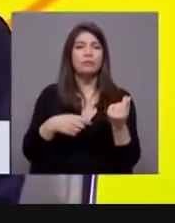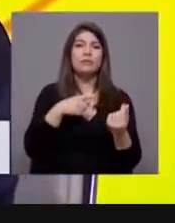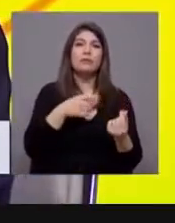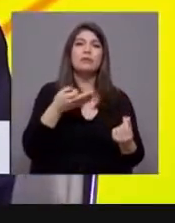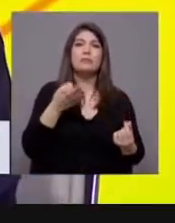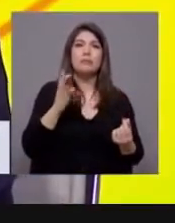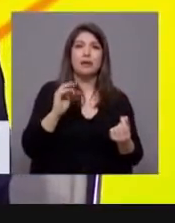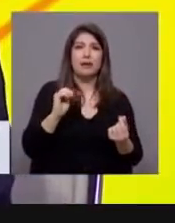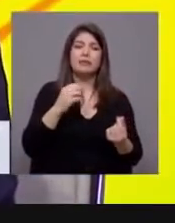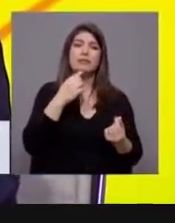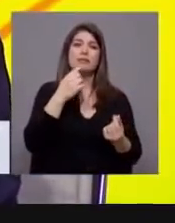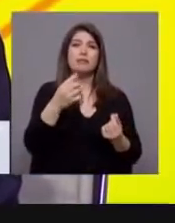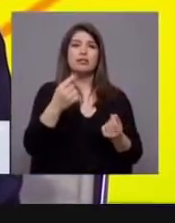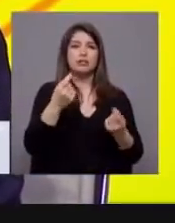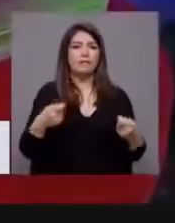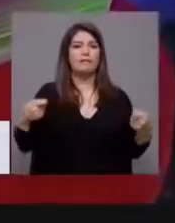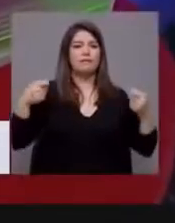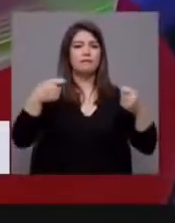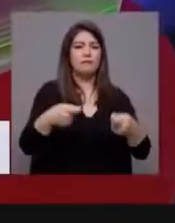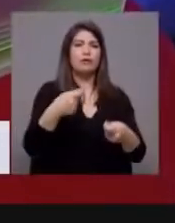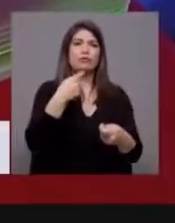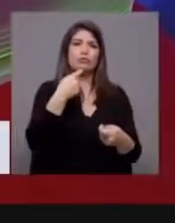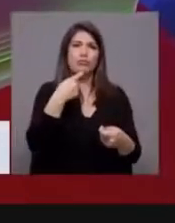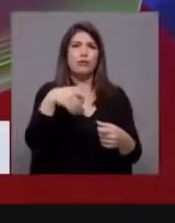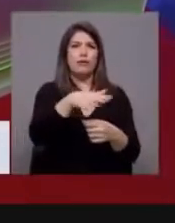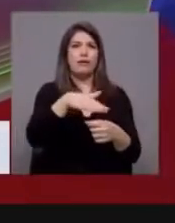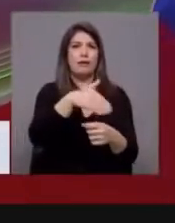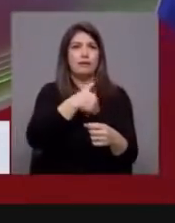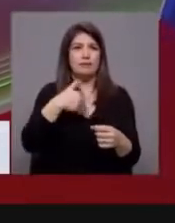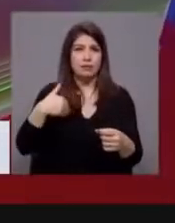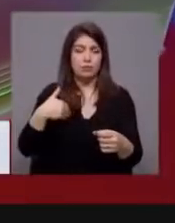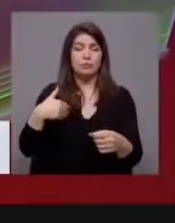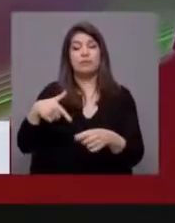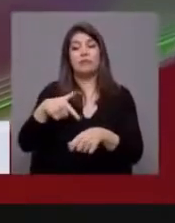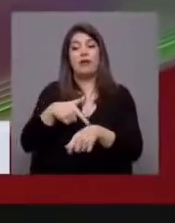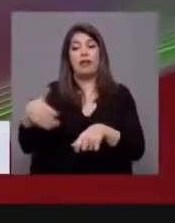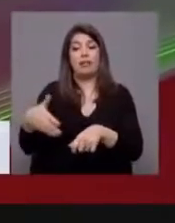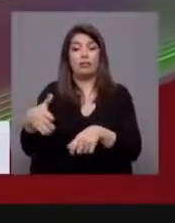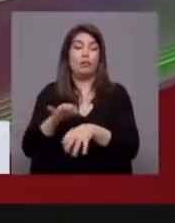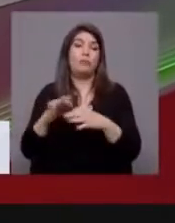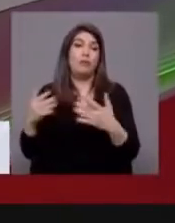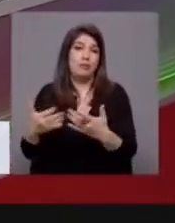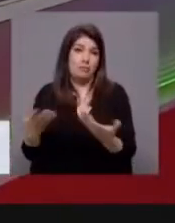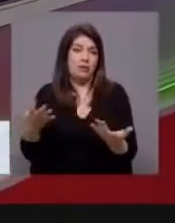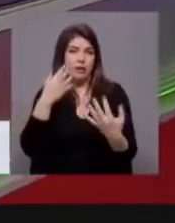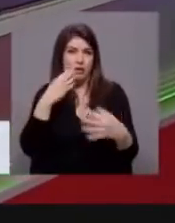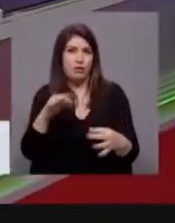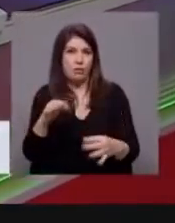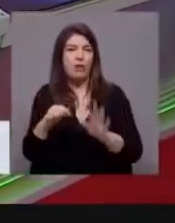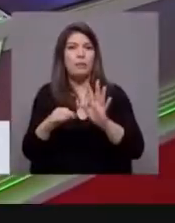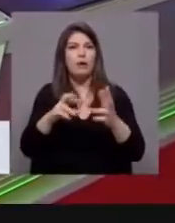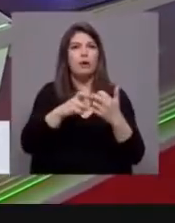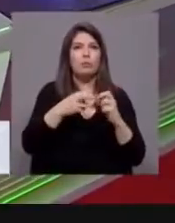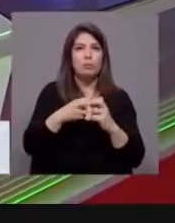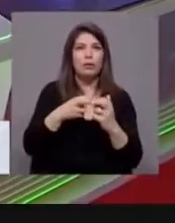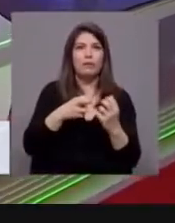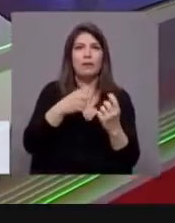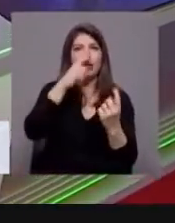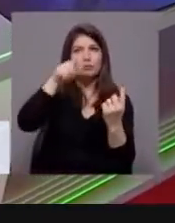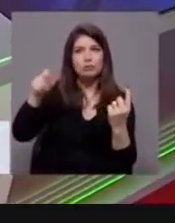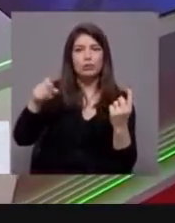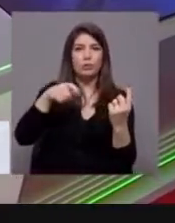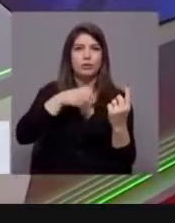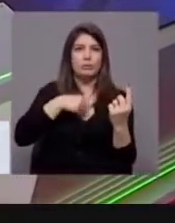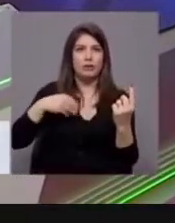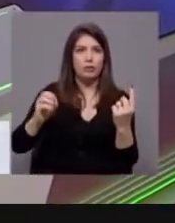dito que fez o maior investimento na saúde. Estamos em pandemia, é normal, mas os problemas com os médicos, com os enfermeiros, com as pessoas, com os utentes,